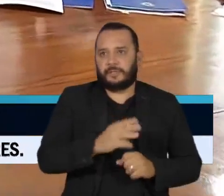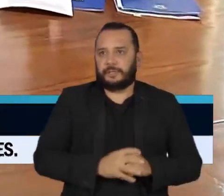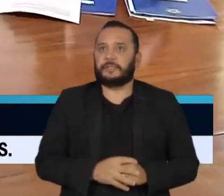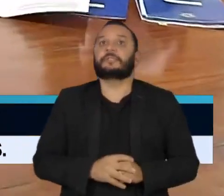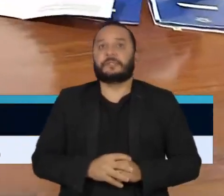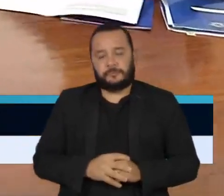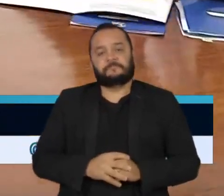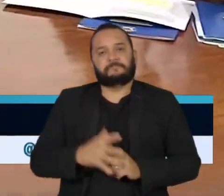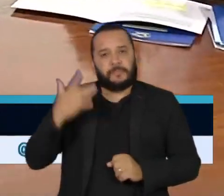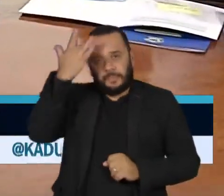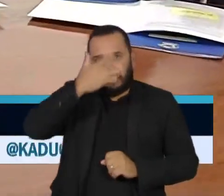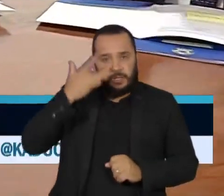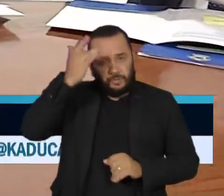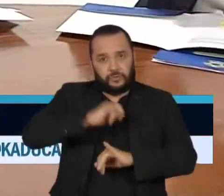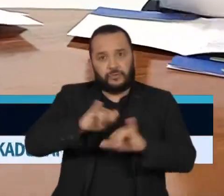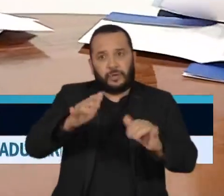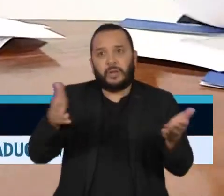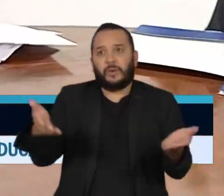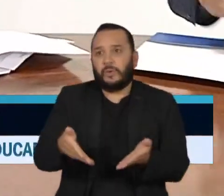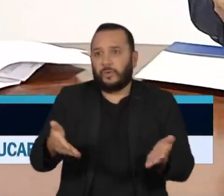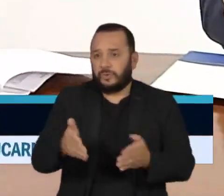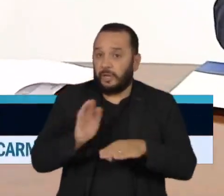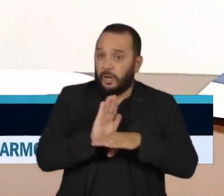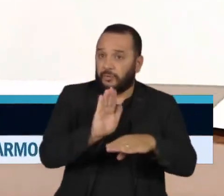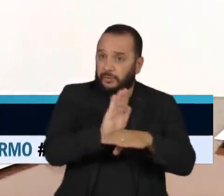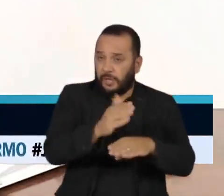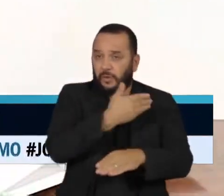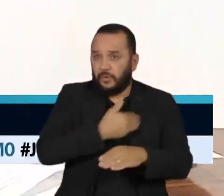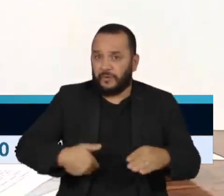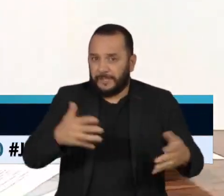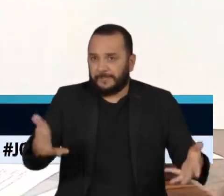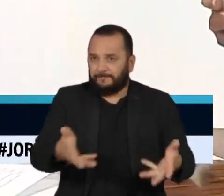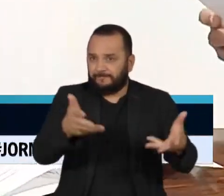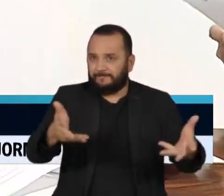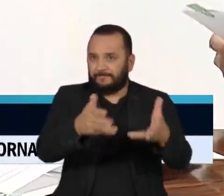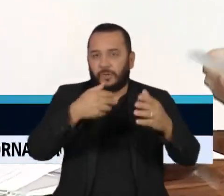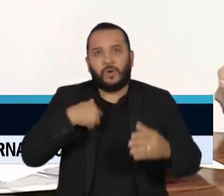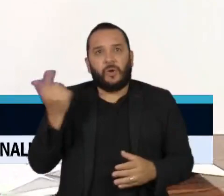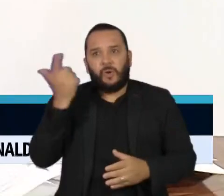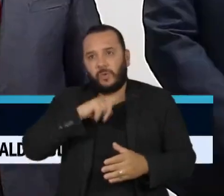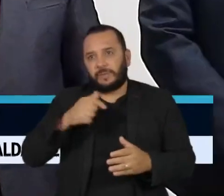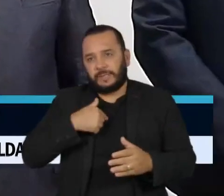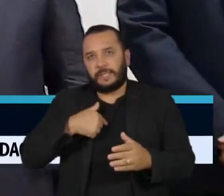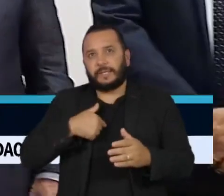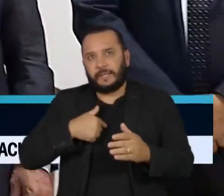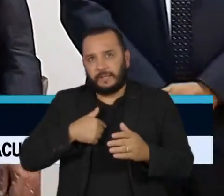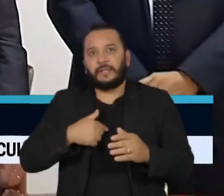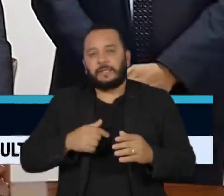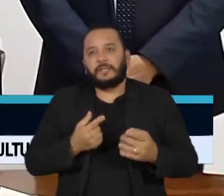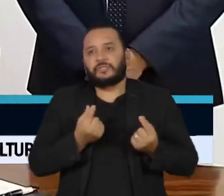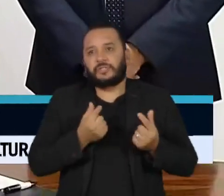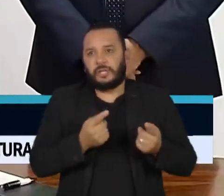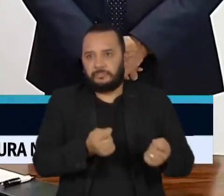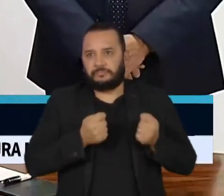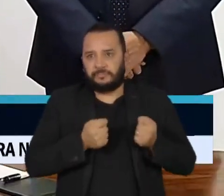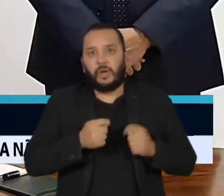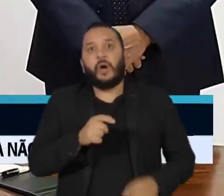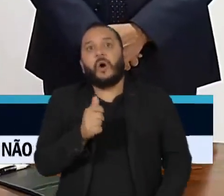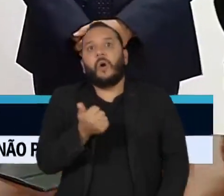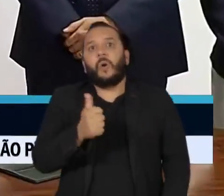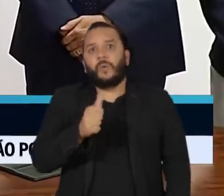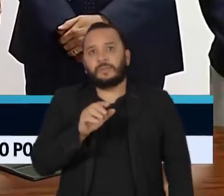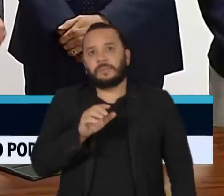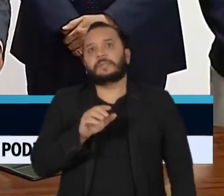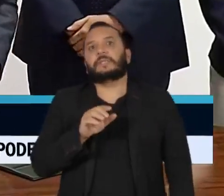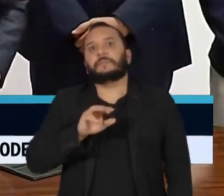hoje podem ajudar o governo, no cenário mais otimista, a registrar um superávit primário de R$ 11 bilhões em